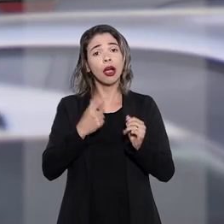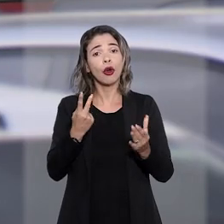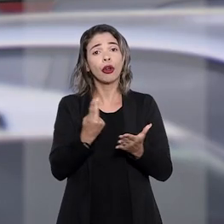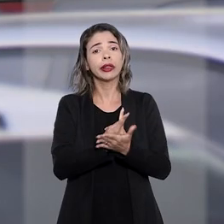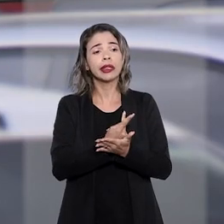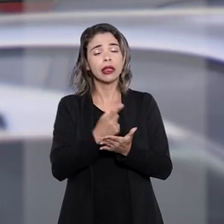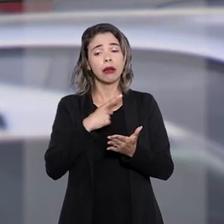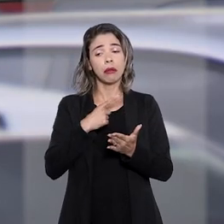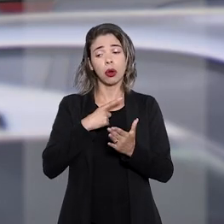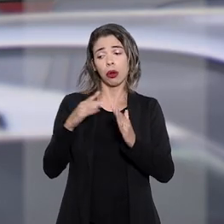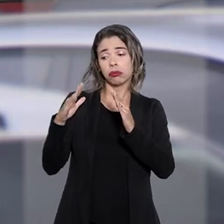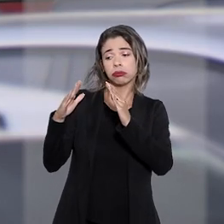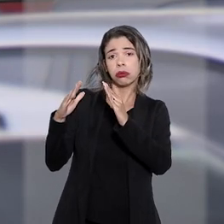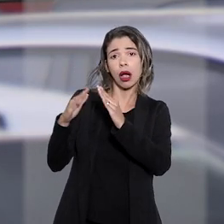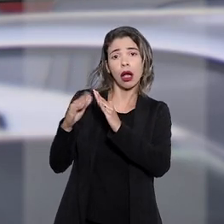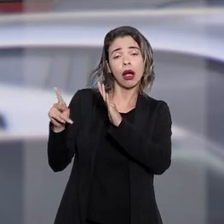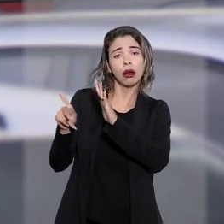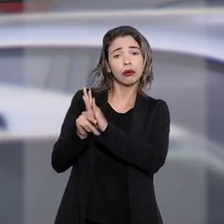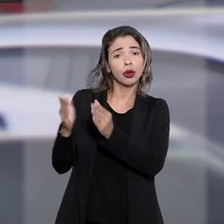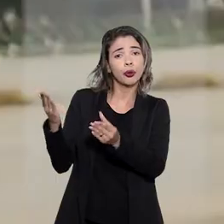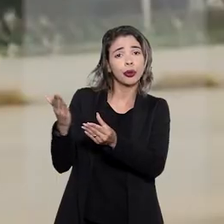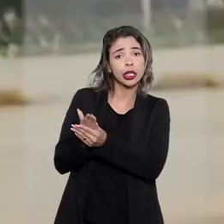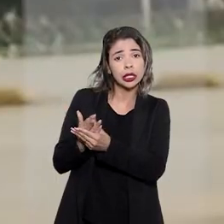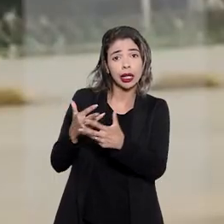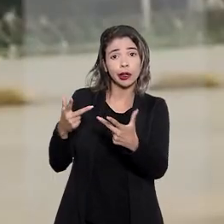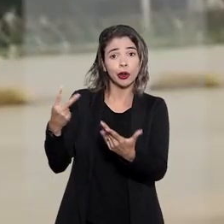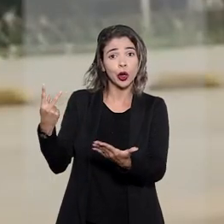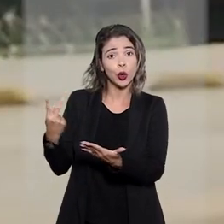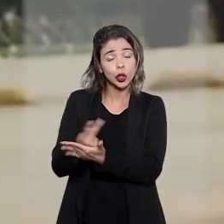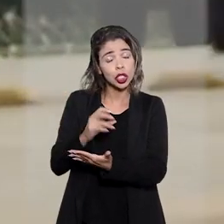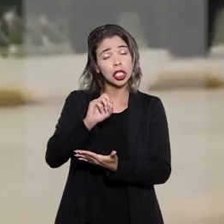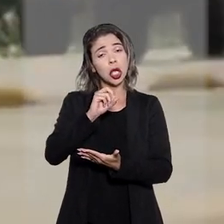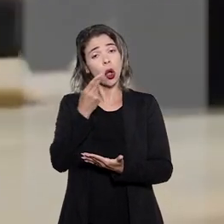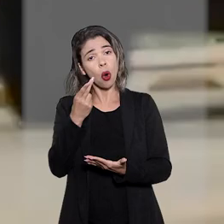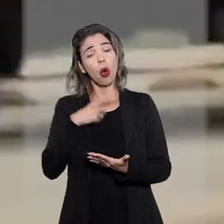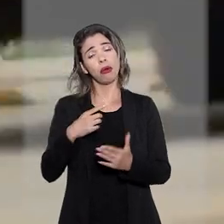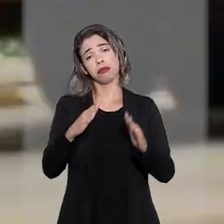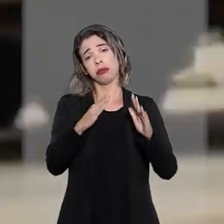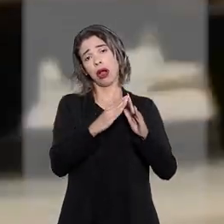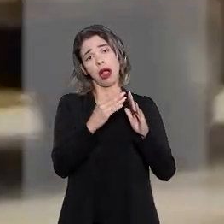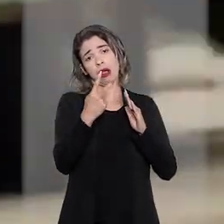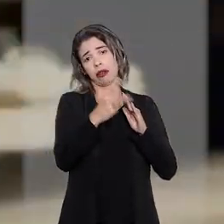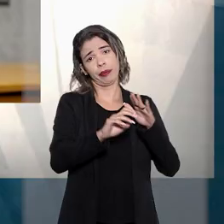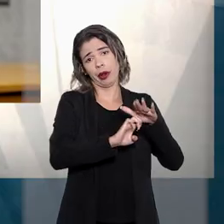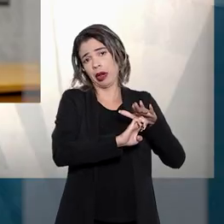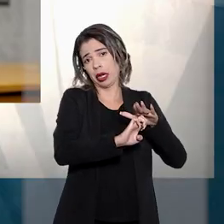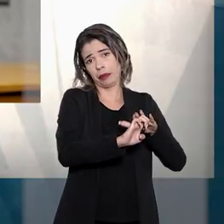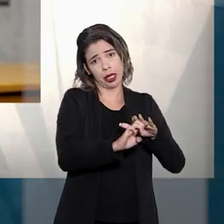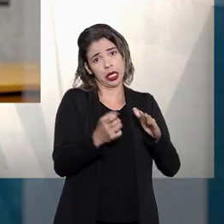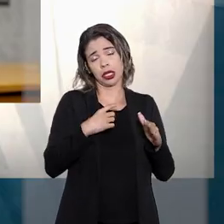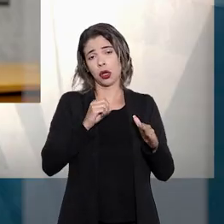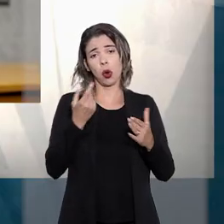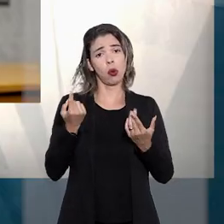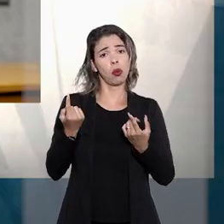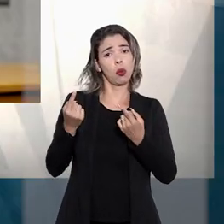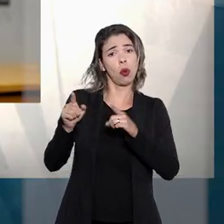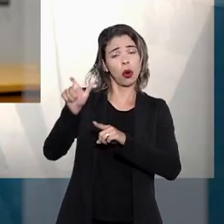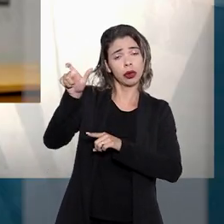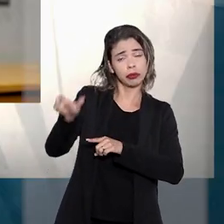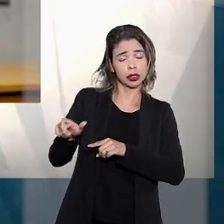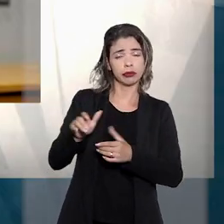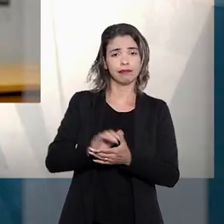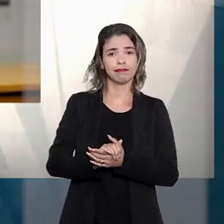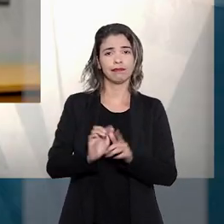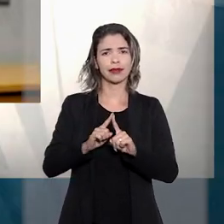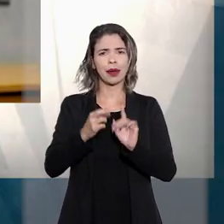ser promovida no domicílio do autor do processo, no local dos fatos ou no domicílio do réu. Mas o ministro entendeu que